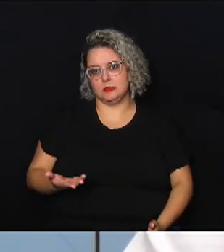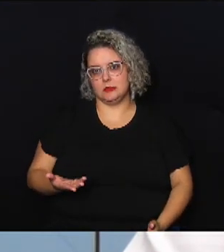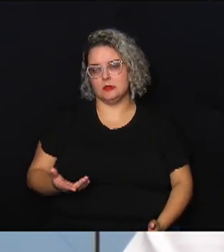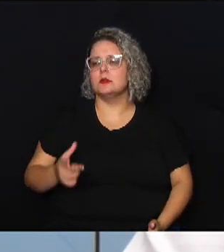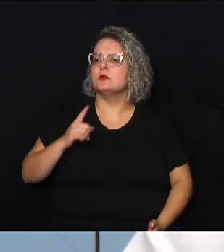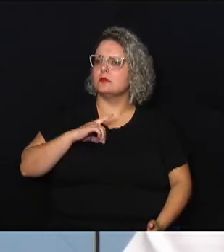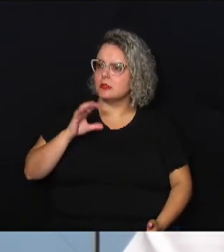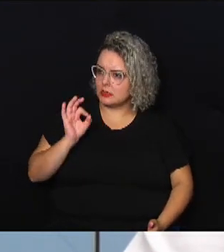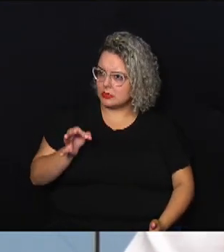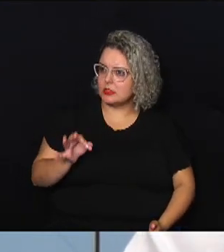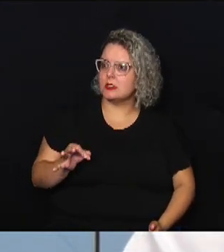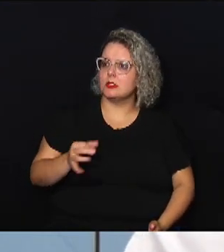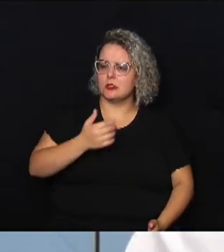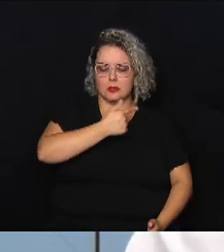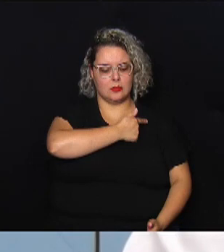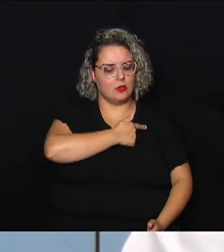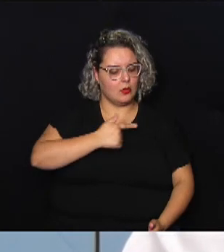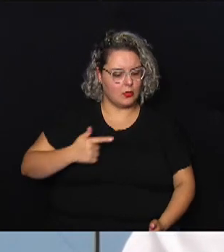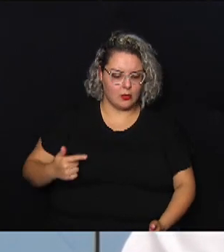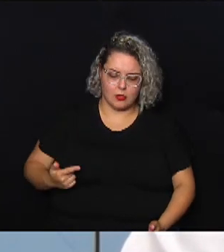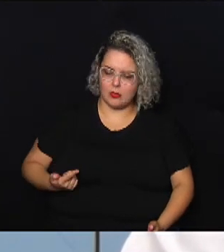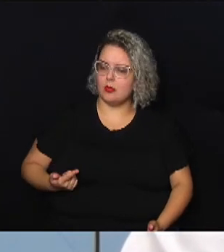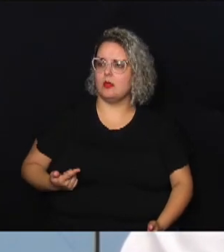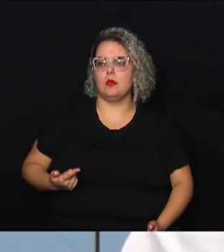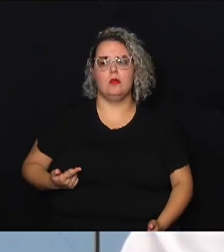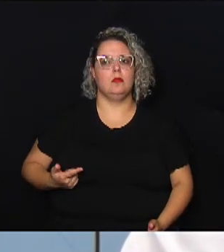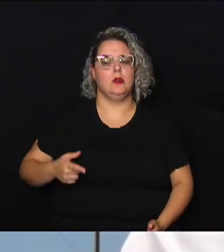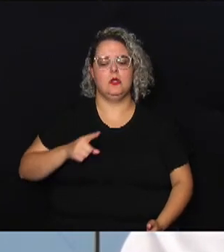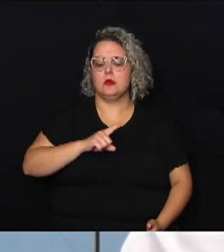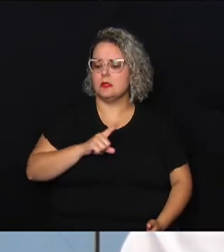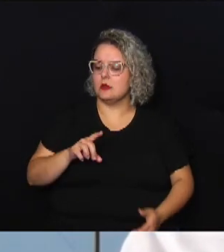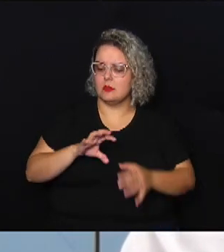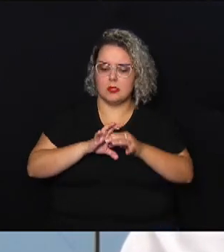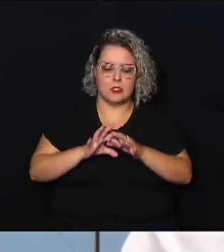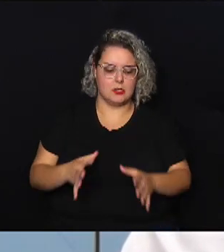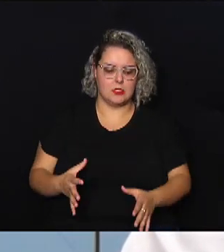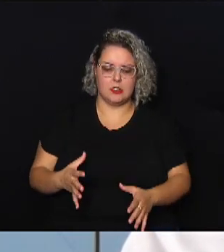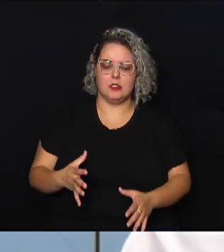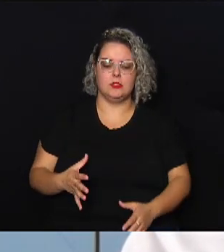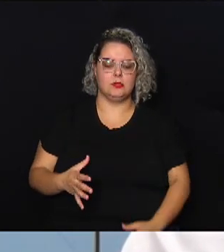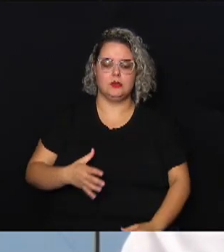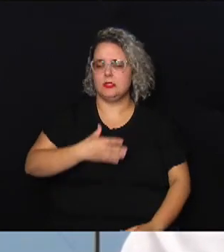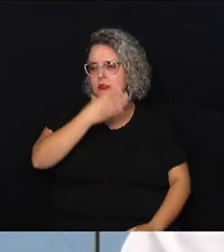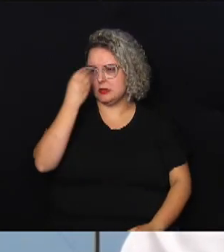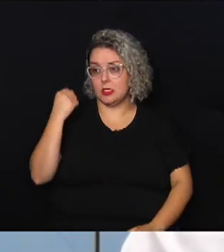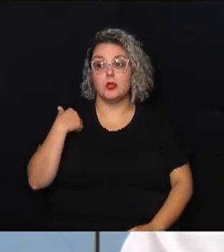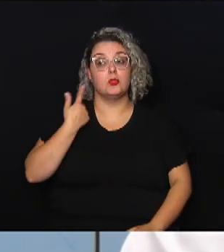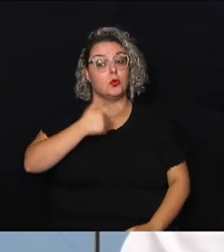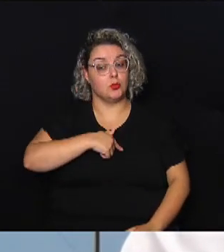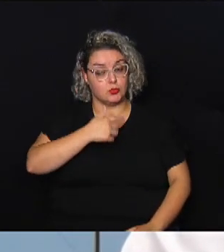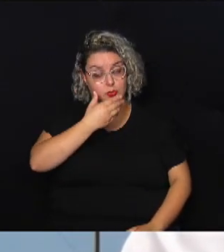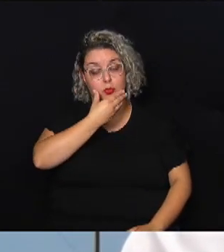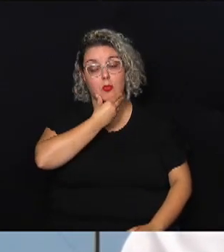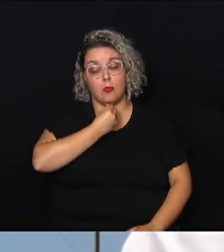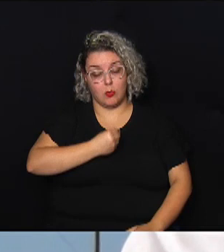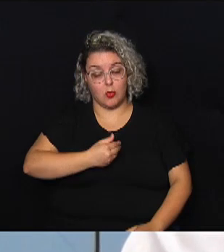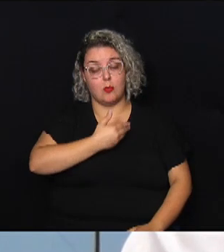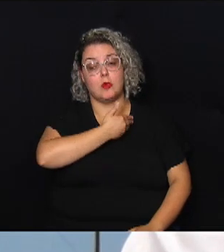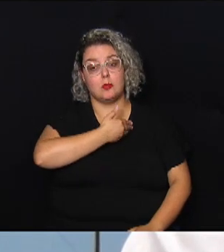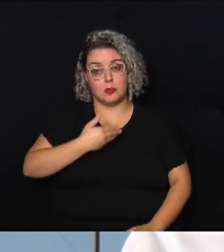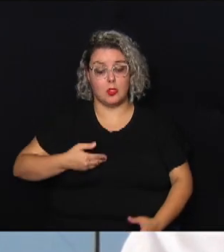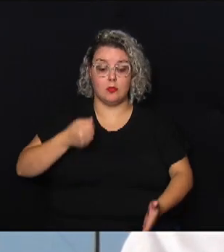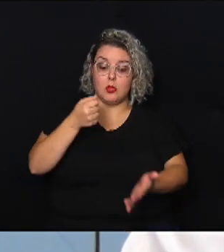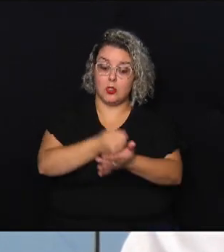certeza que o governador não vai deixar cair no esquecimento nós enquanto homens públicos nós teremos que ficar cobrando